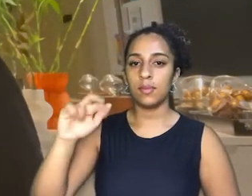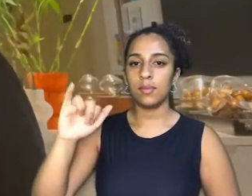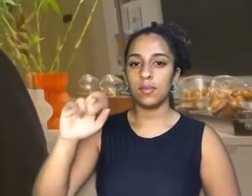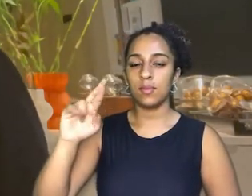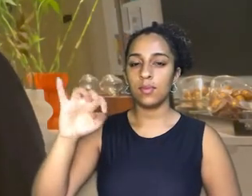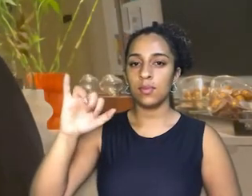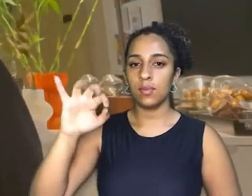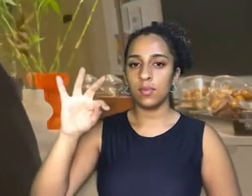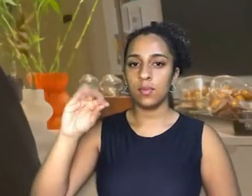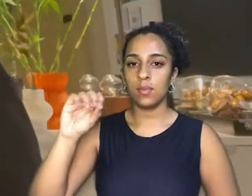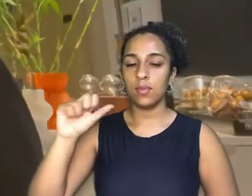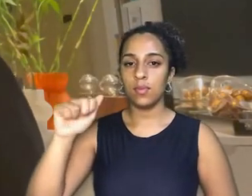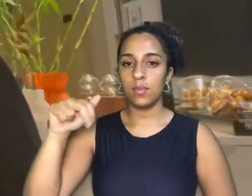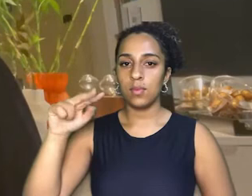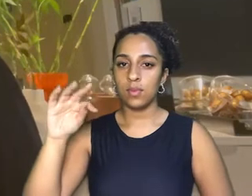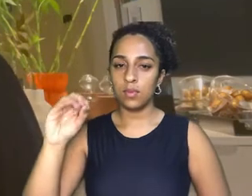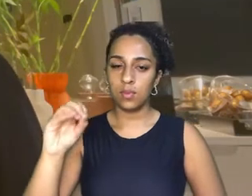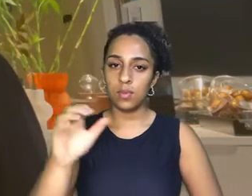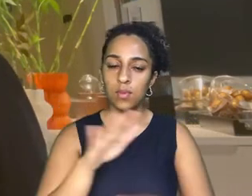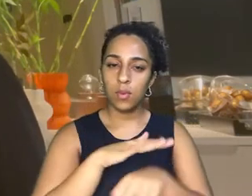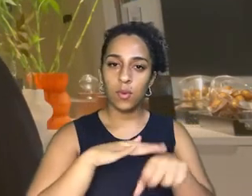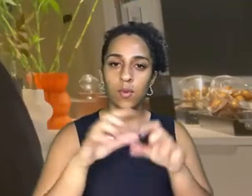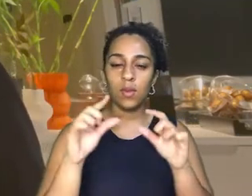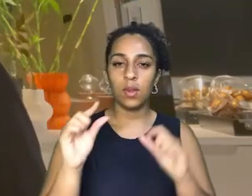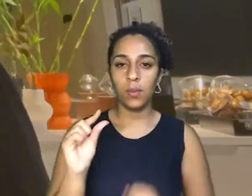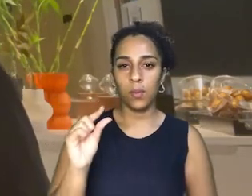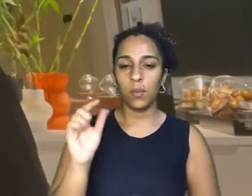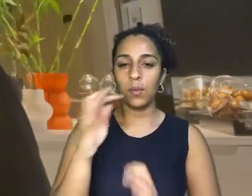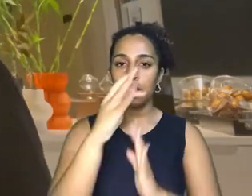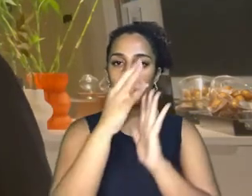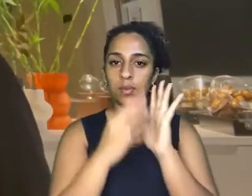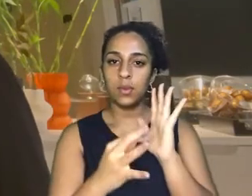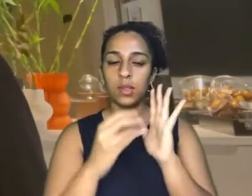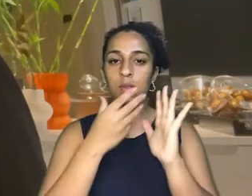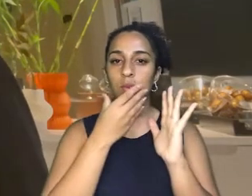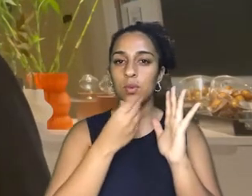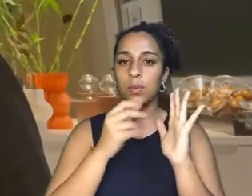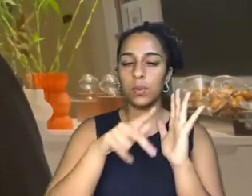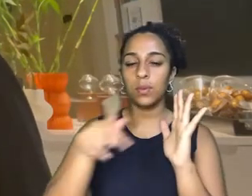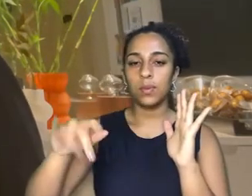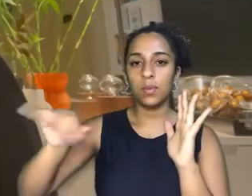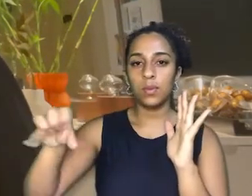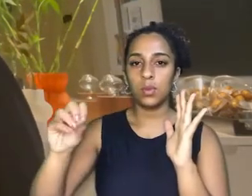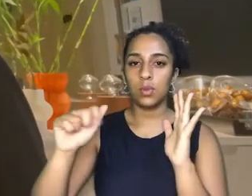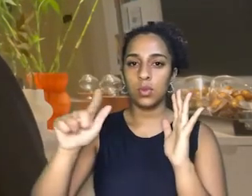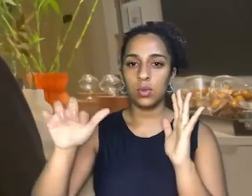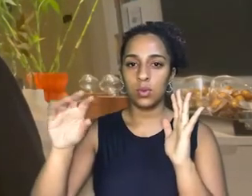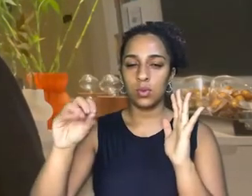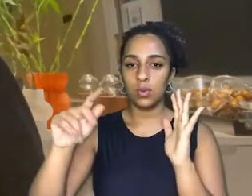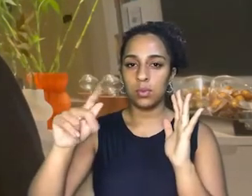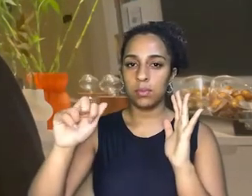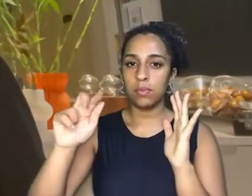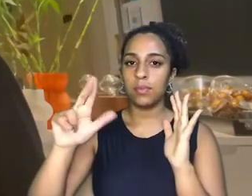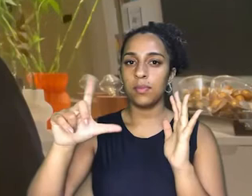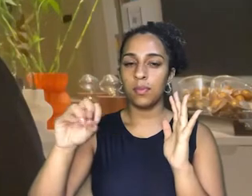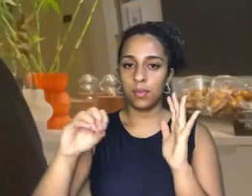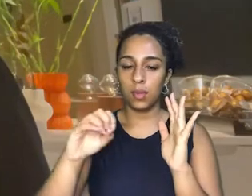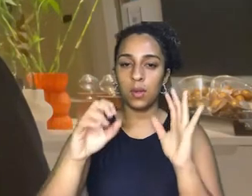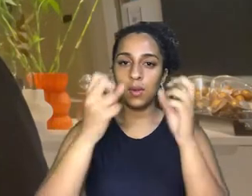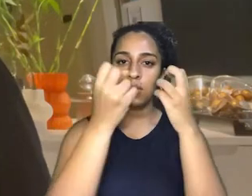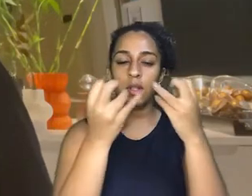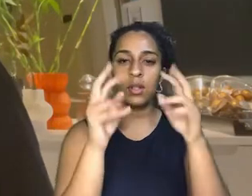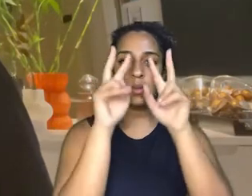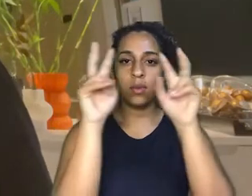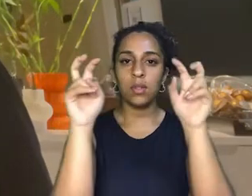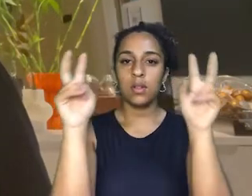A gente vai conversar aqui um pouquinho sobre o texto do professor João Paulo Pimenta, da USP. O texto trata da nossa independência,